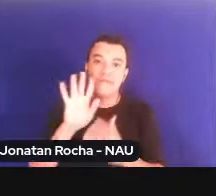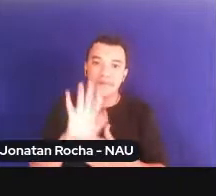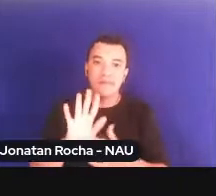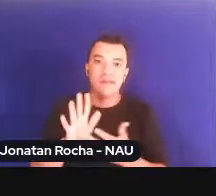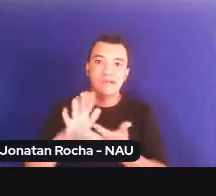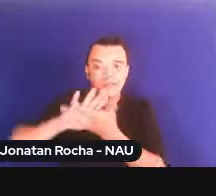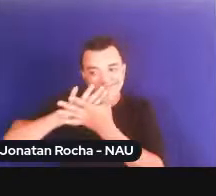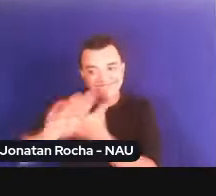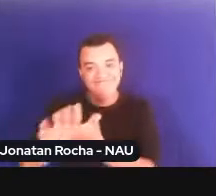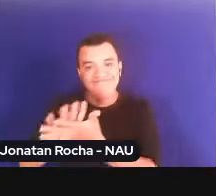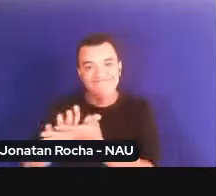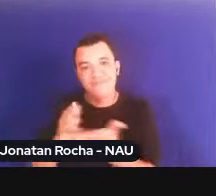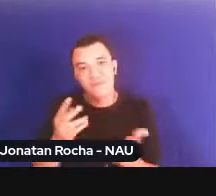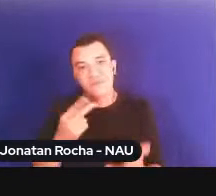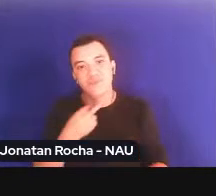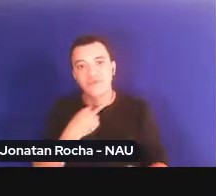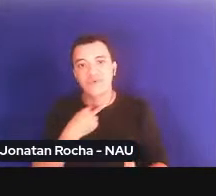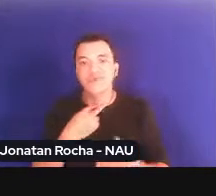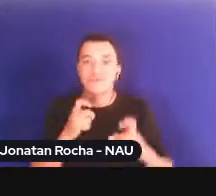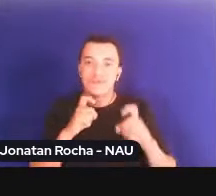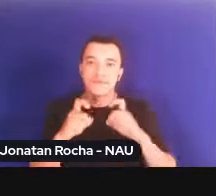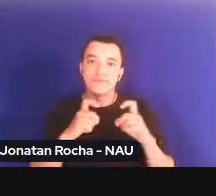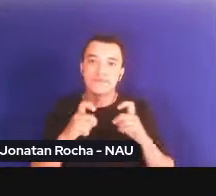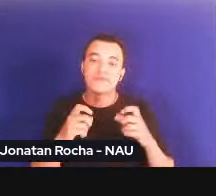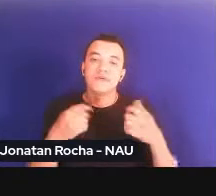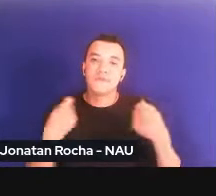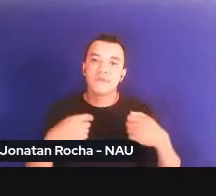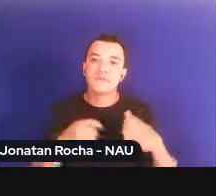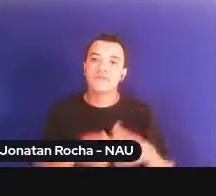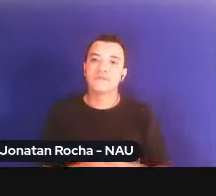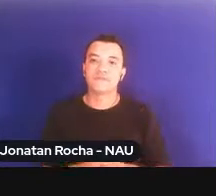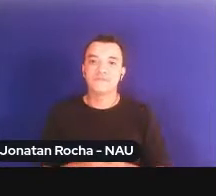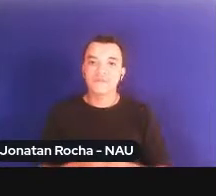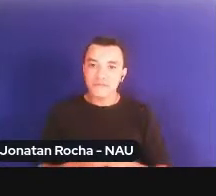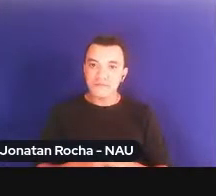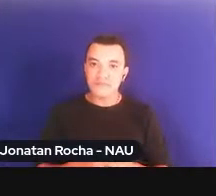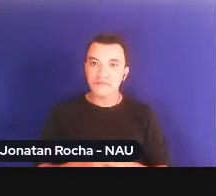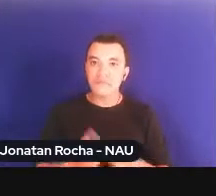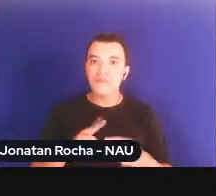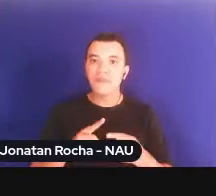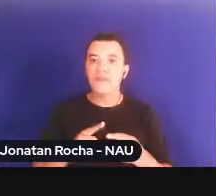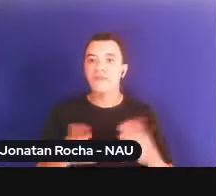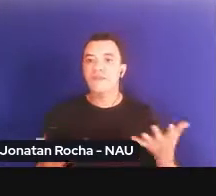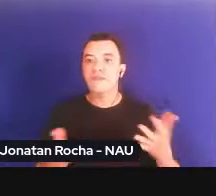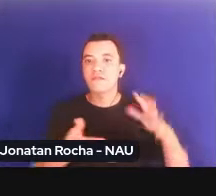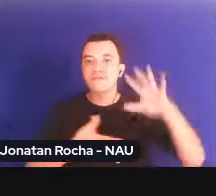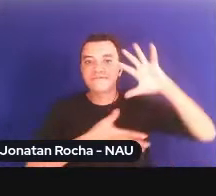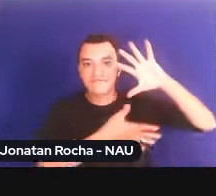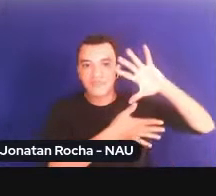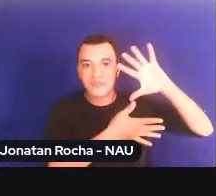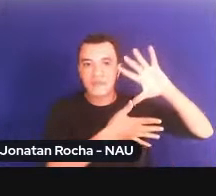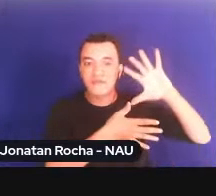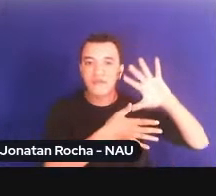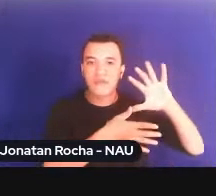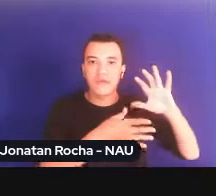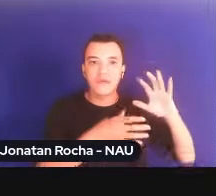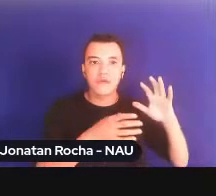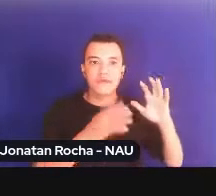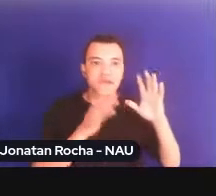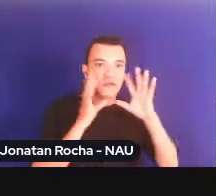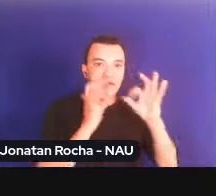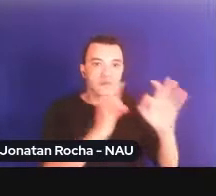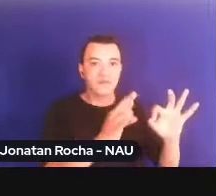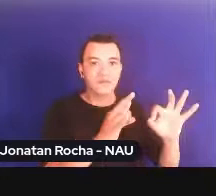antidiscriminatório entra na tóquia. Queridos, olhando, pois, para a América, compreenda a ideia